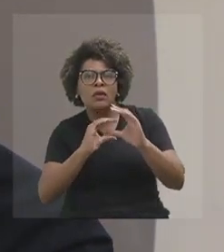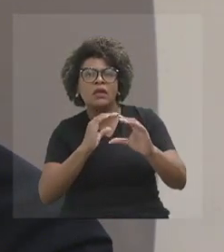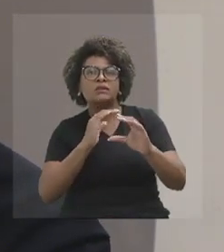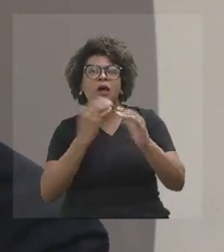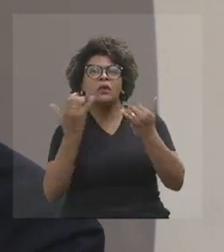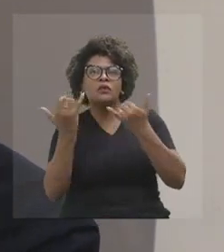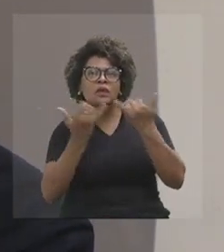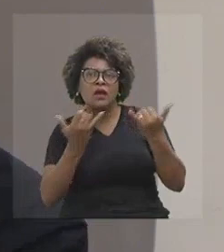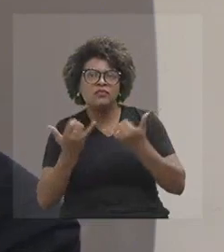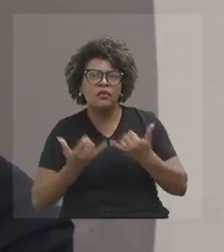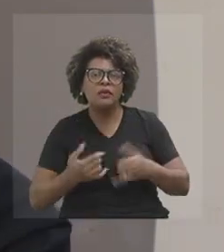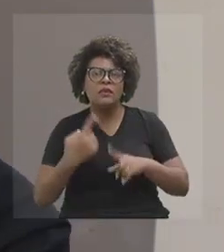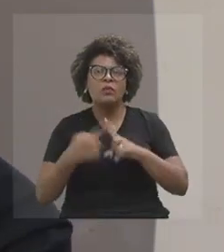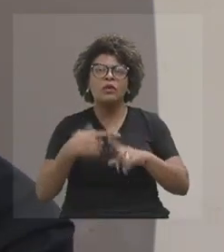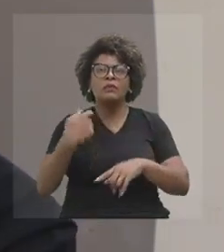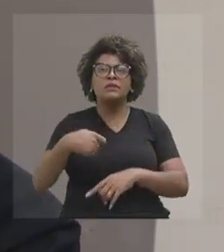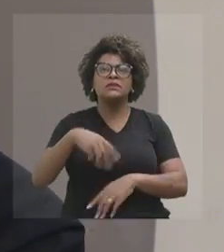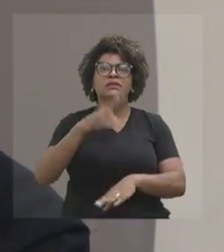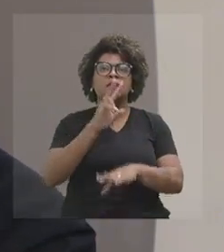preservar a democracia,